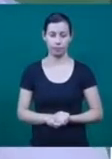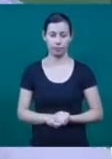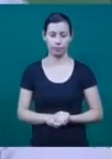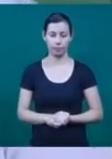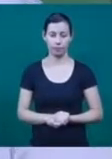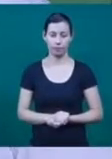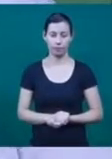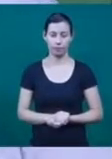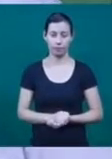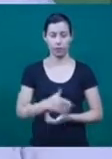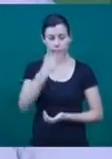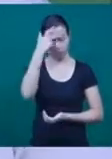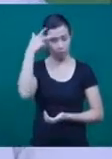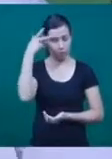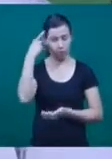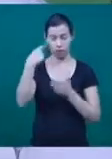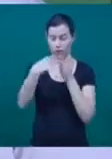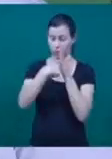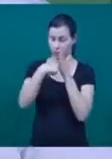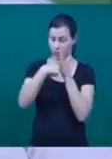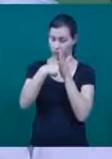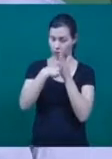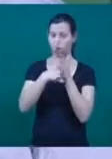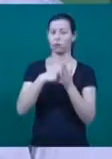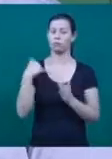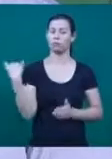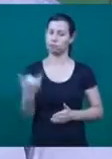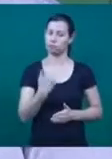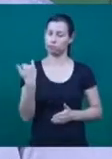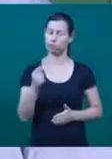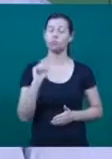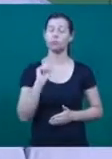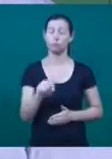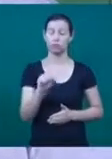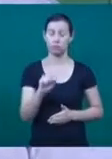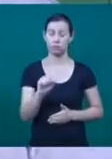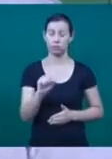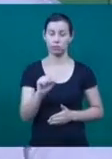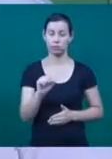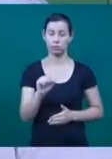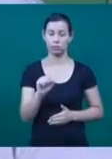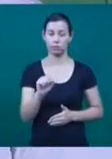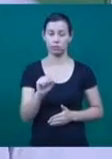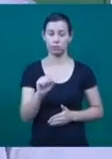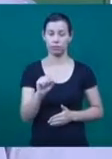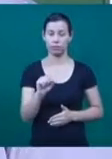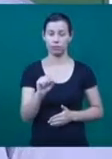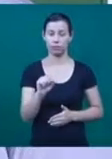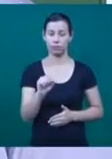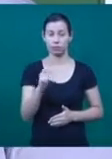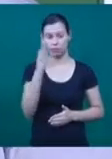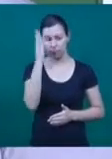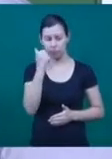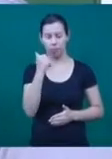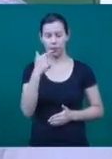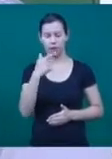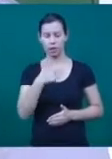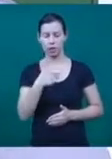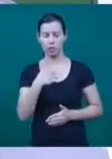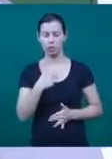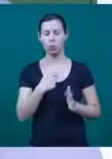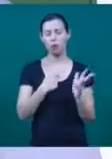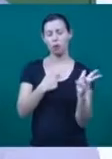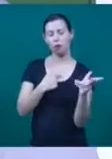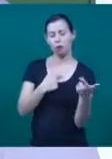para um bom líder, para uma boa liderança. O autoconhecimento é importante para você ver quais são as